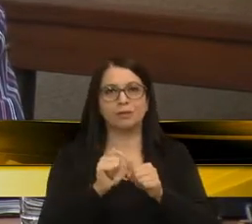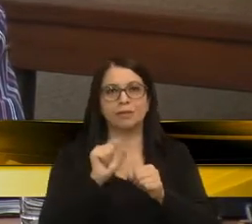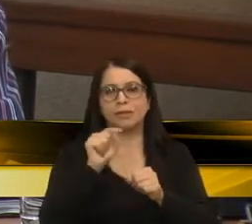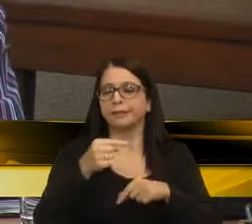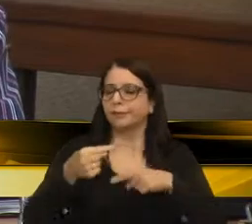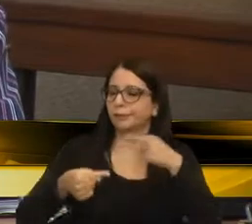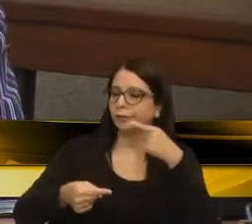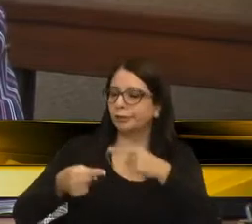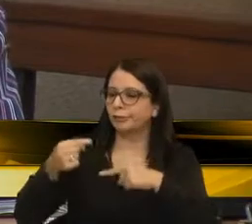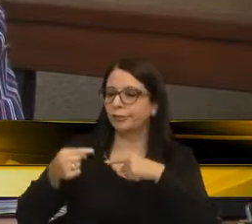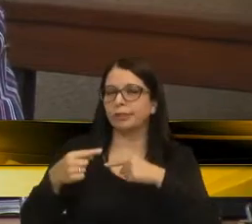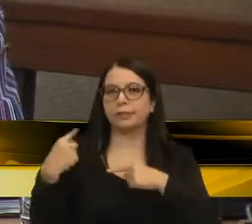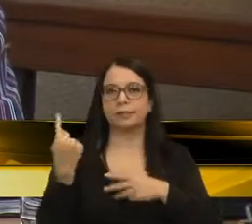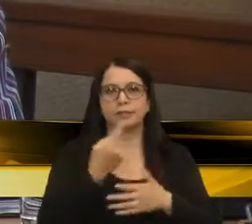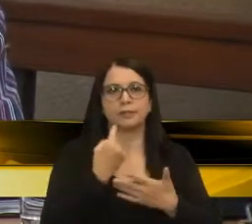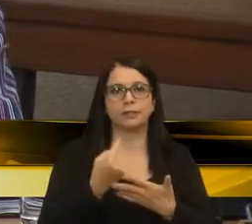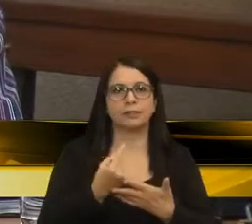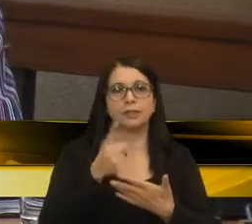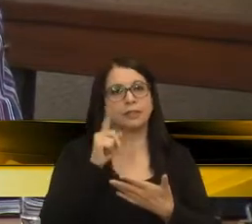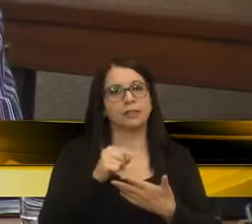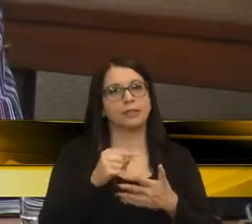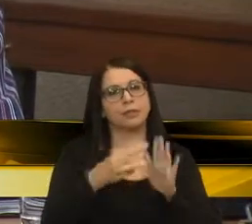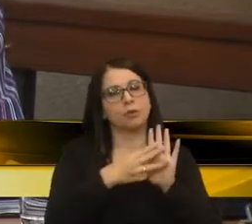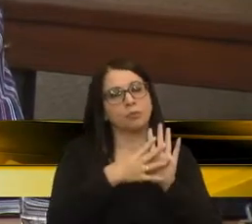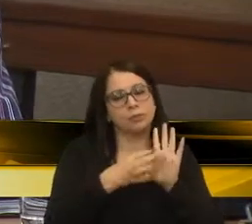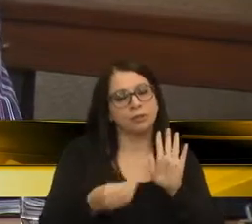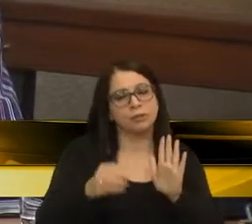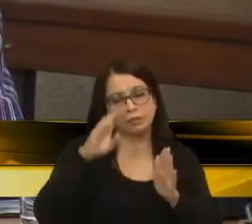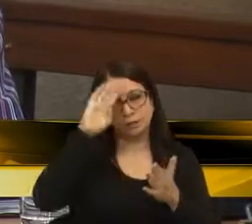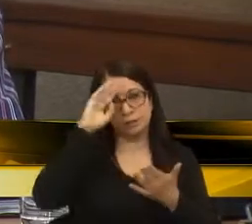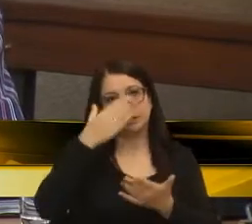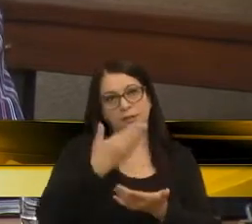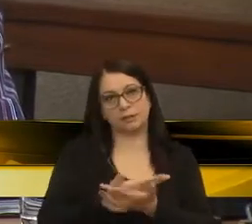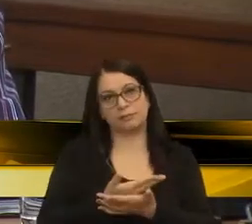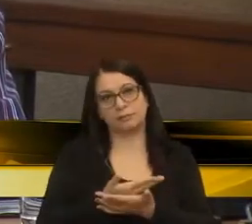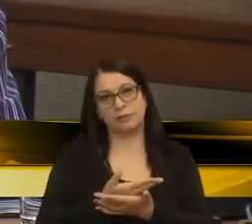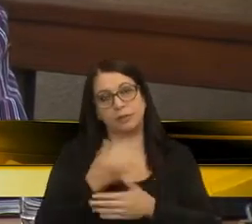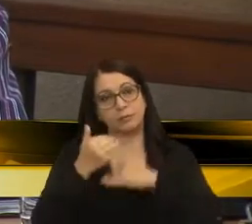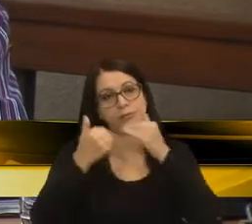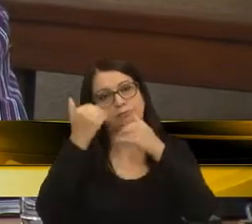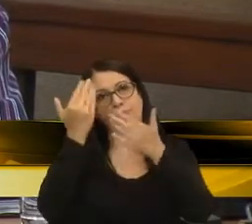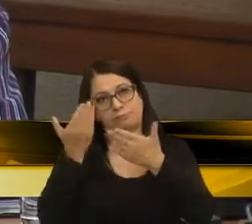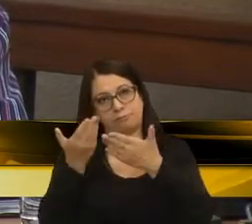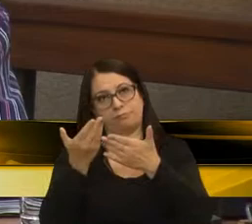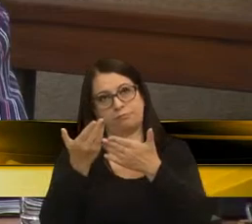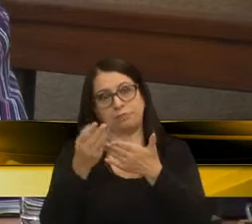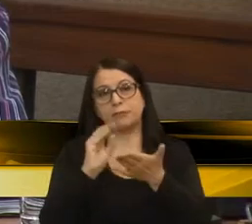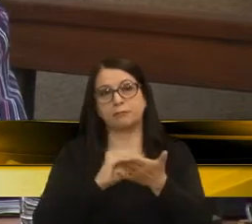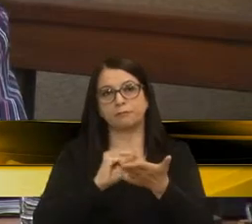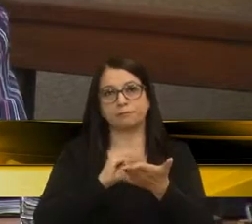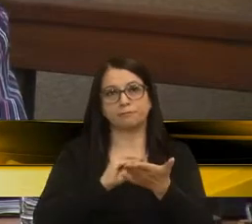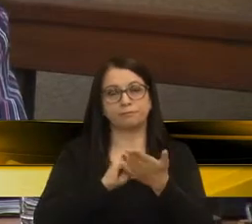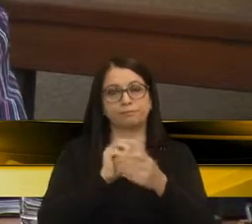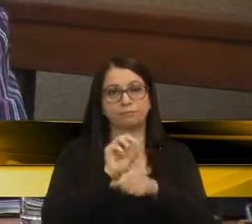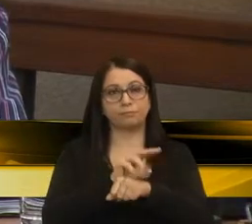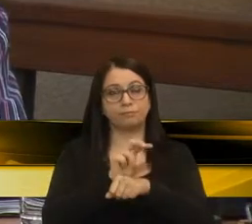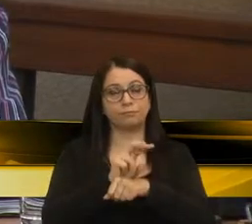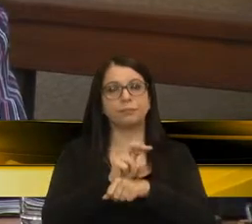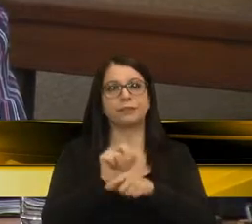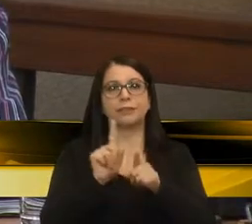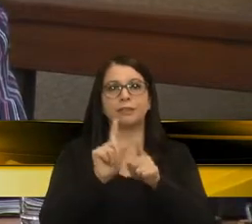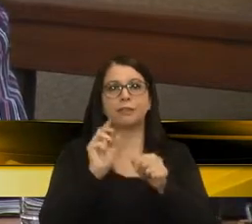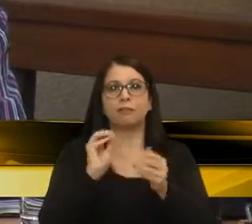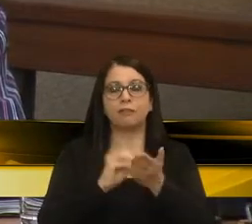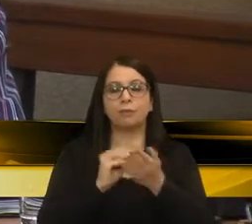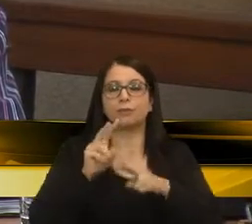aqui discutindo, debatendo. Então, é o modelo, eu acredito que nós precisamos evoluir. Com a falta de vaga e com a falta de